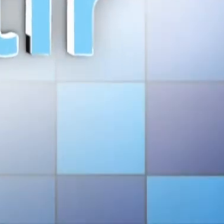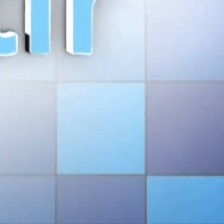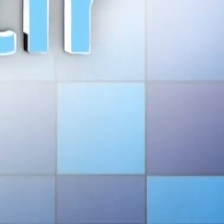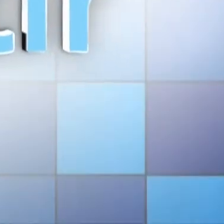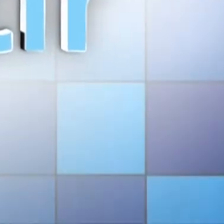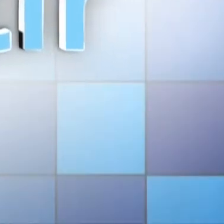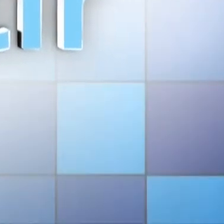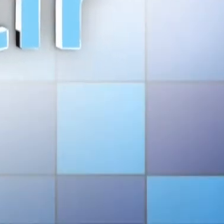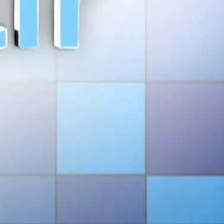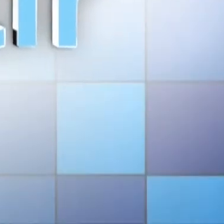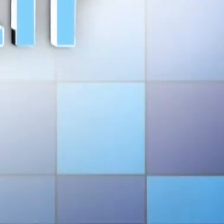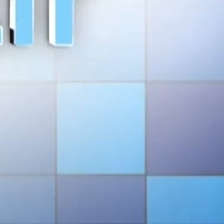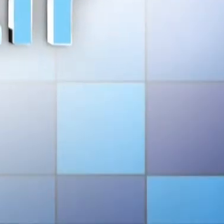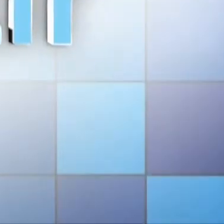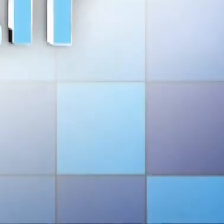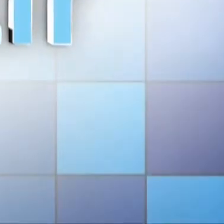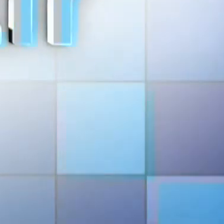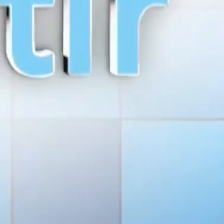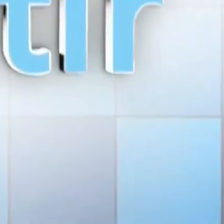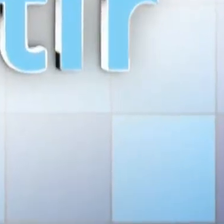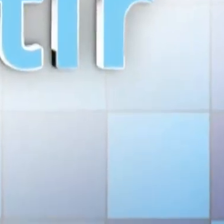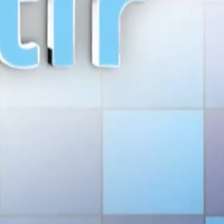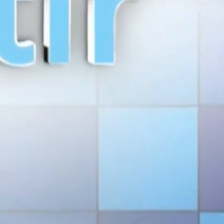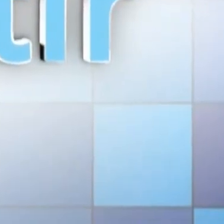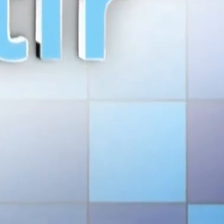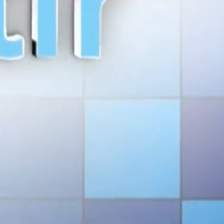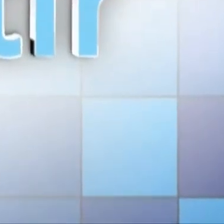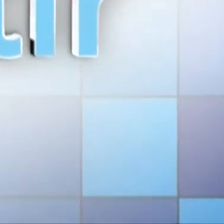Vê, ouvir, sentir.